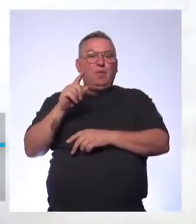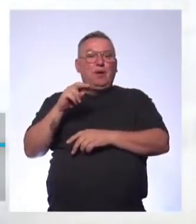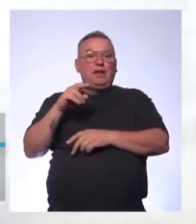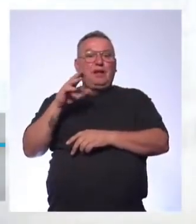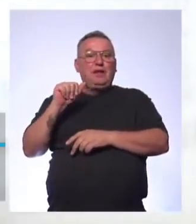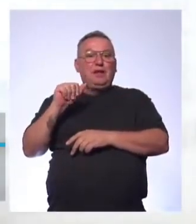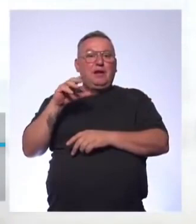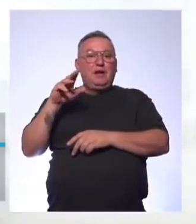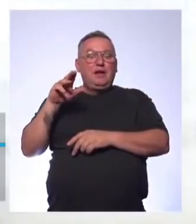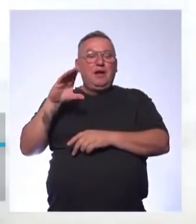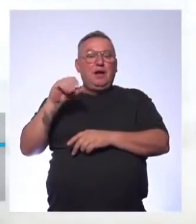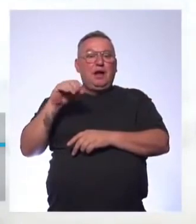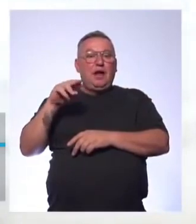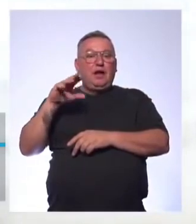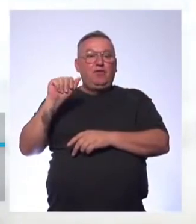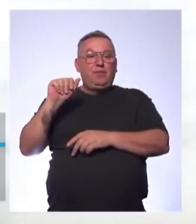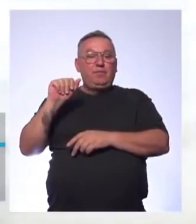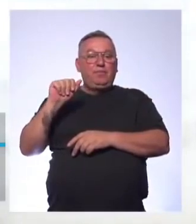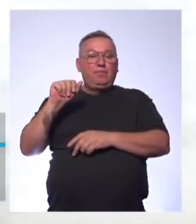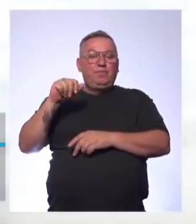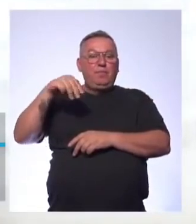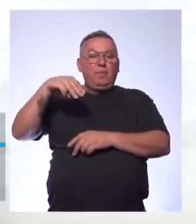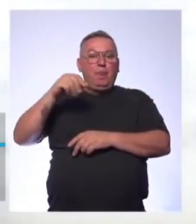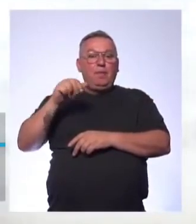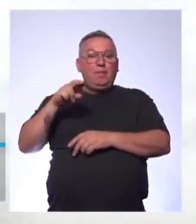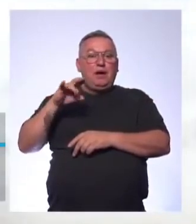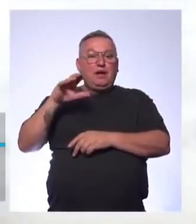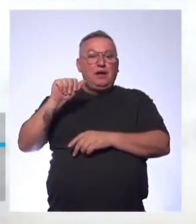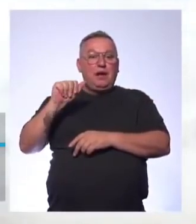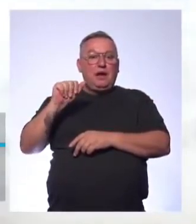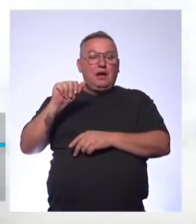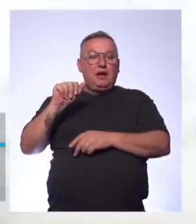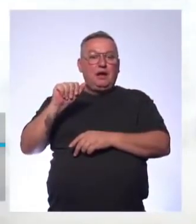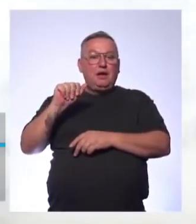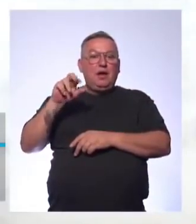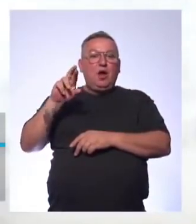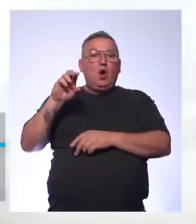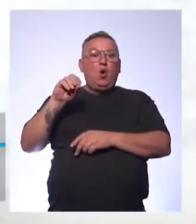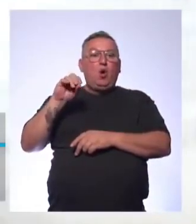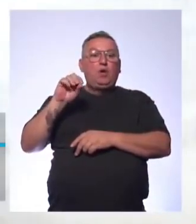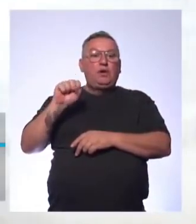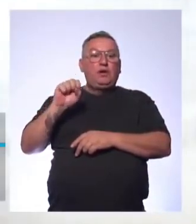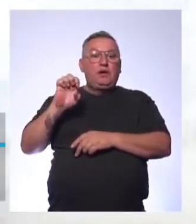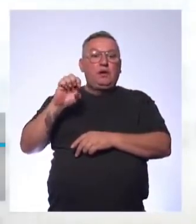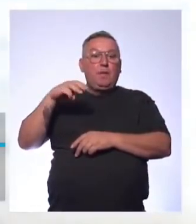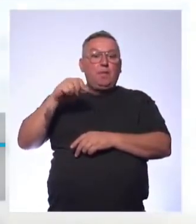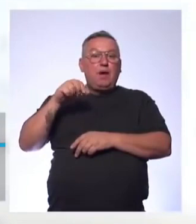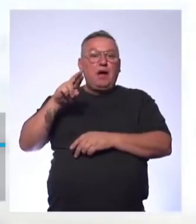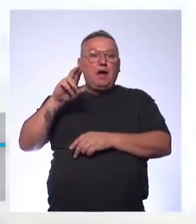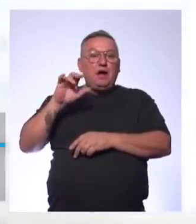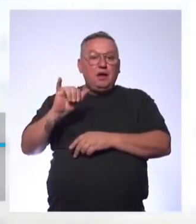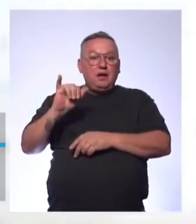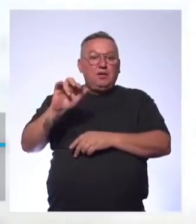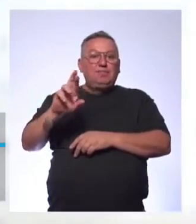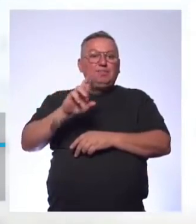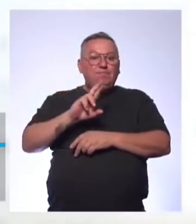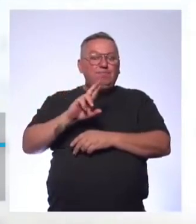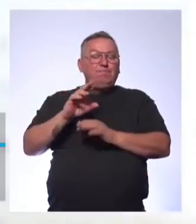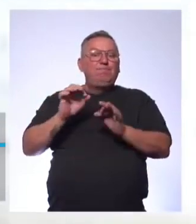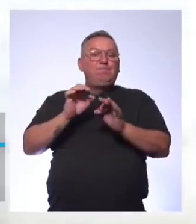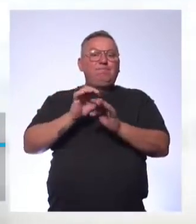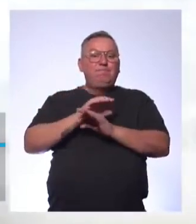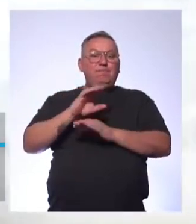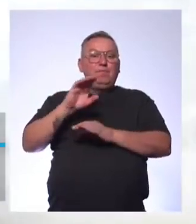Kátia A Maria Cris e a Rosemarie Pedindo para darem respostas completas